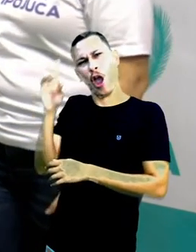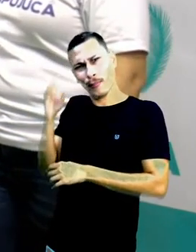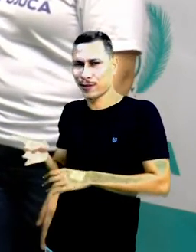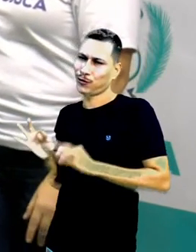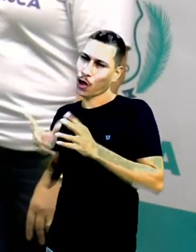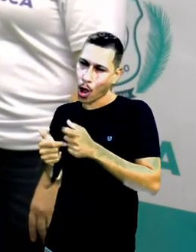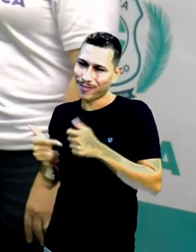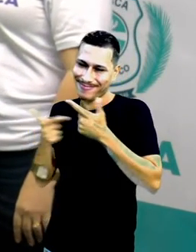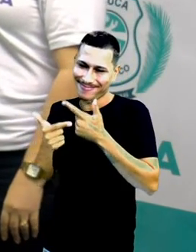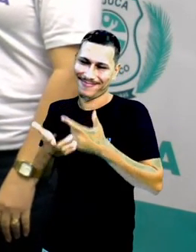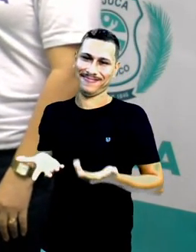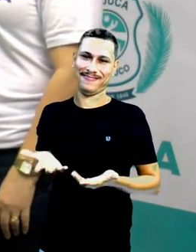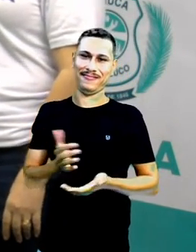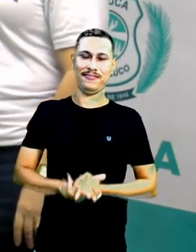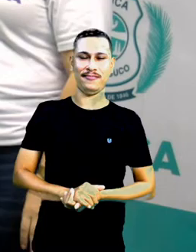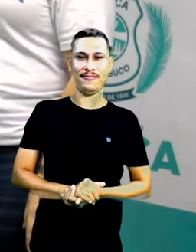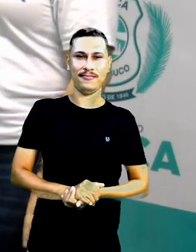não é?